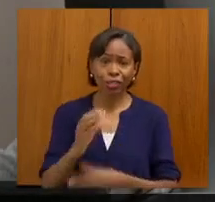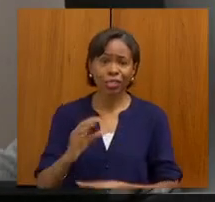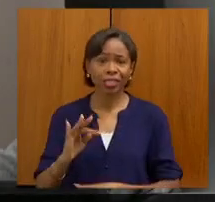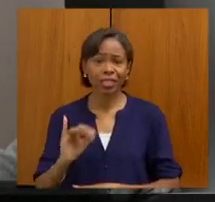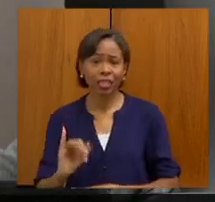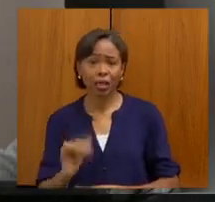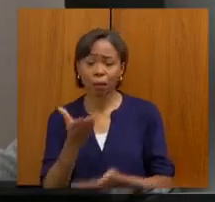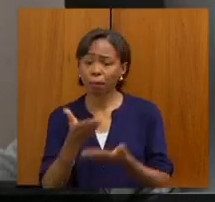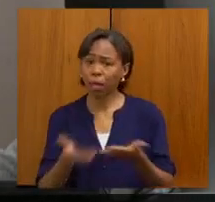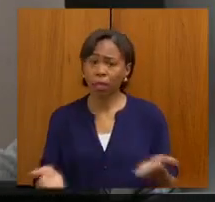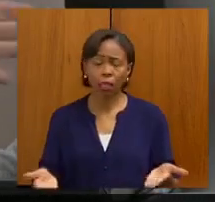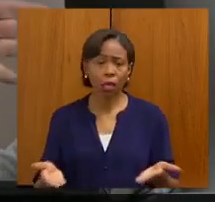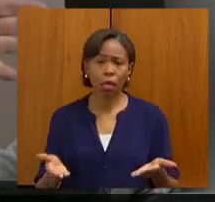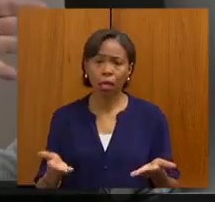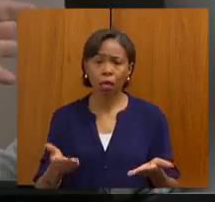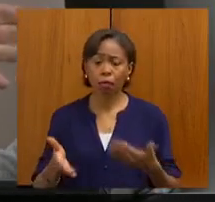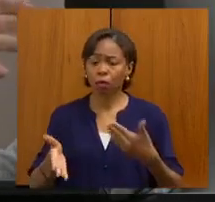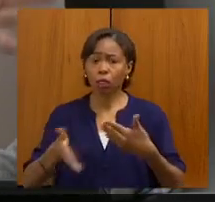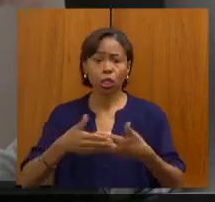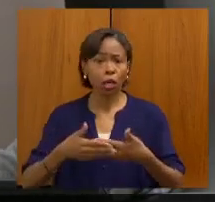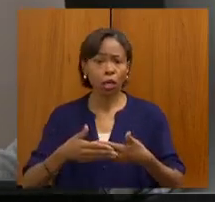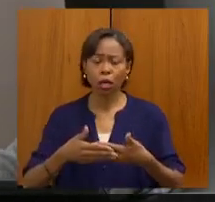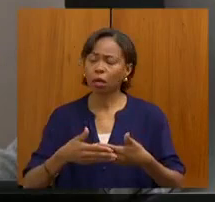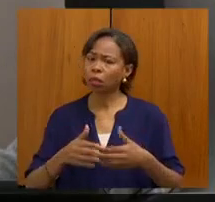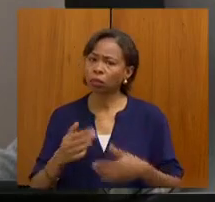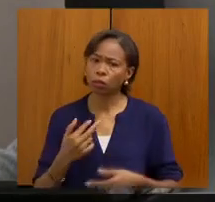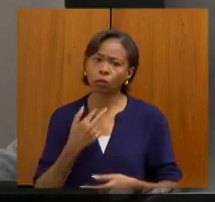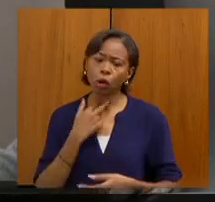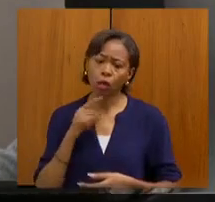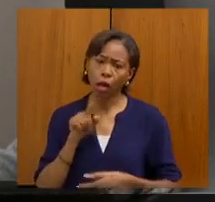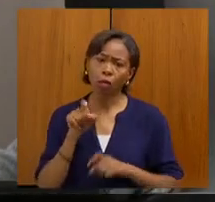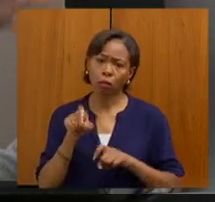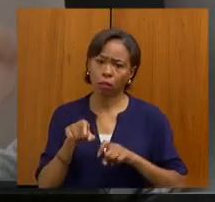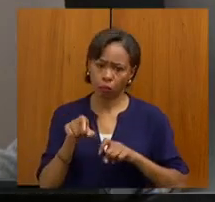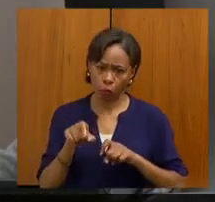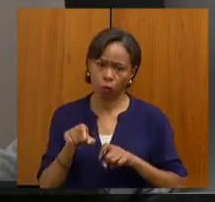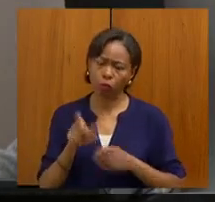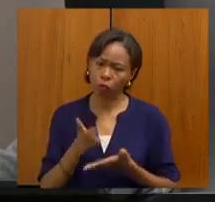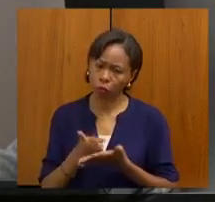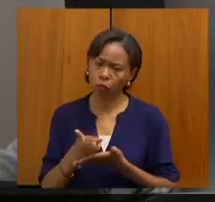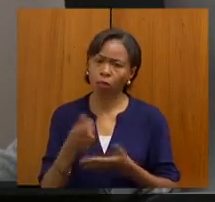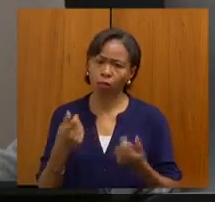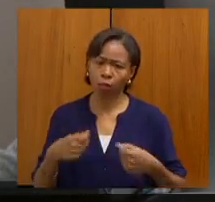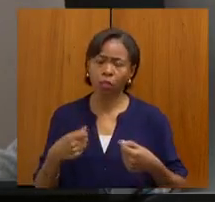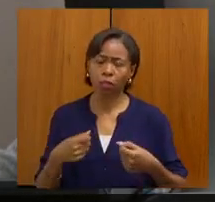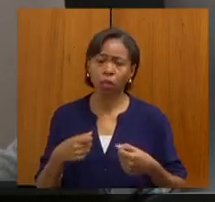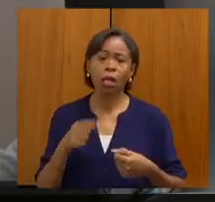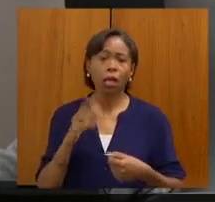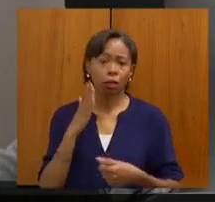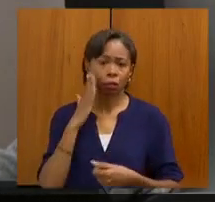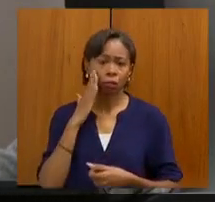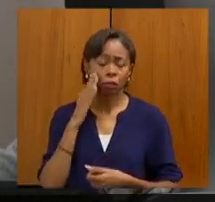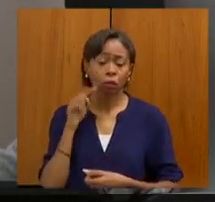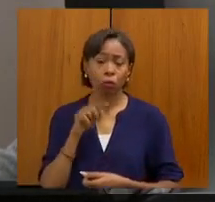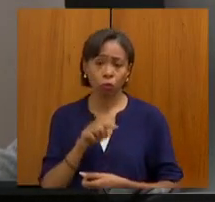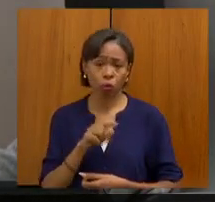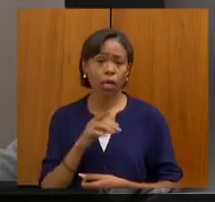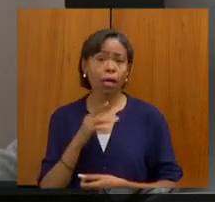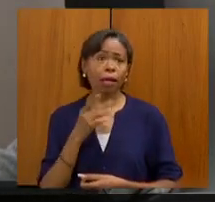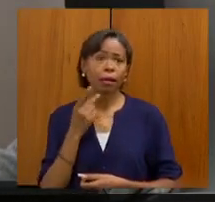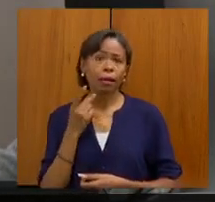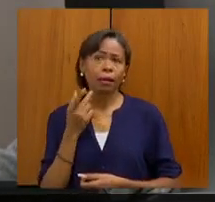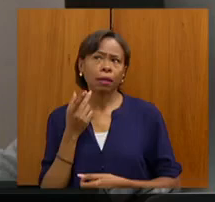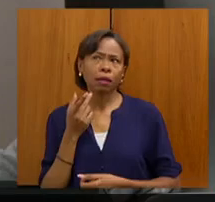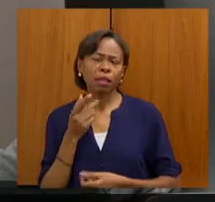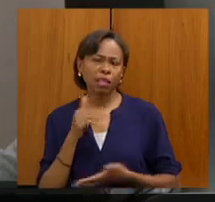Minas Gerais, diferentemente de outros estados, eu sei que o secretário pautou pela colocação de CTIs